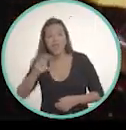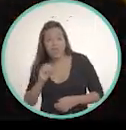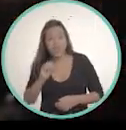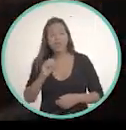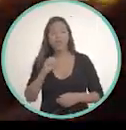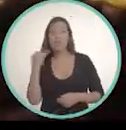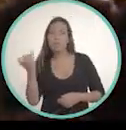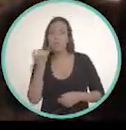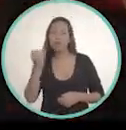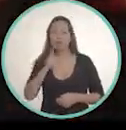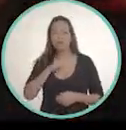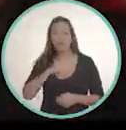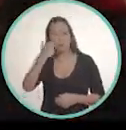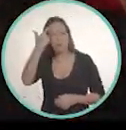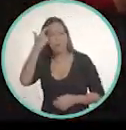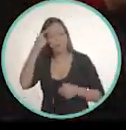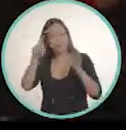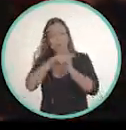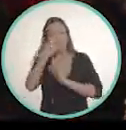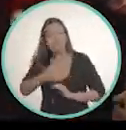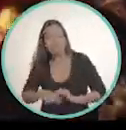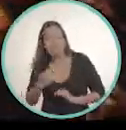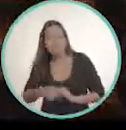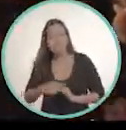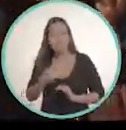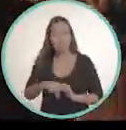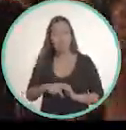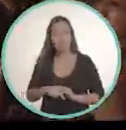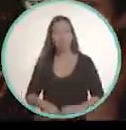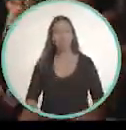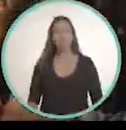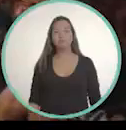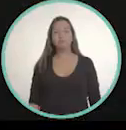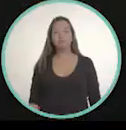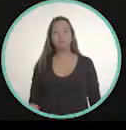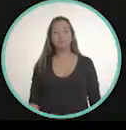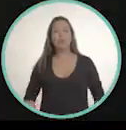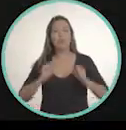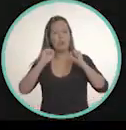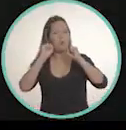vai ser curral eleitoral de direita nenhuma corrupta na história dessa cidade.